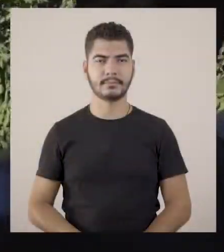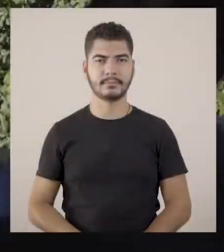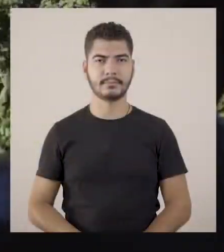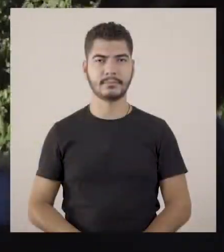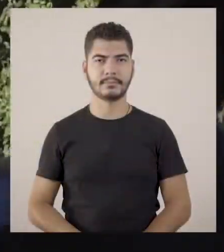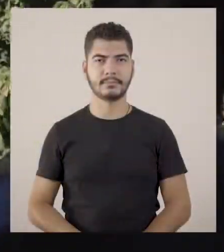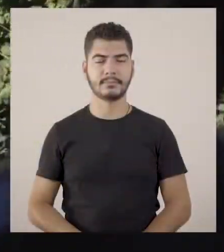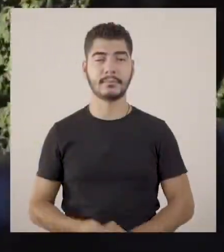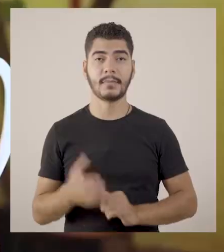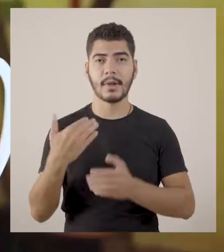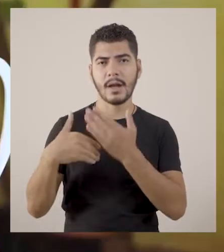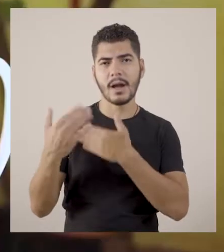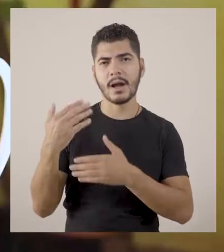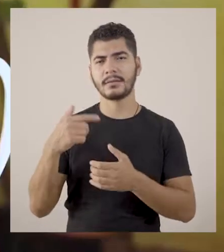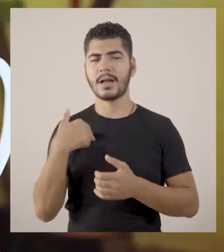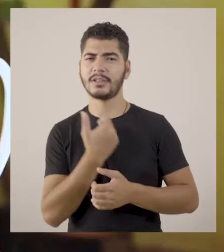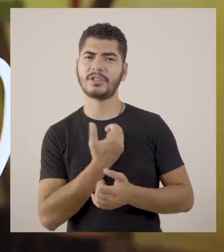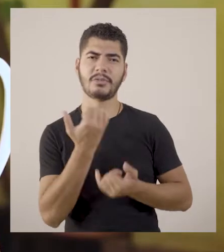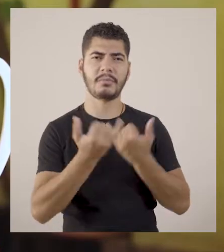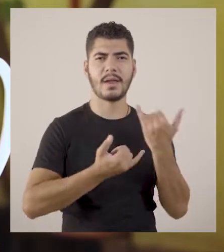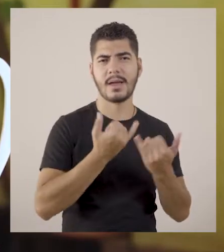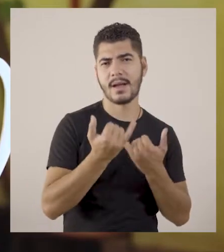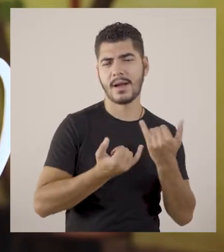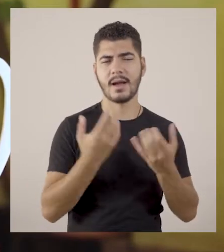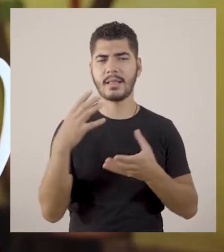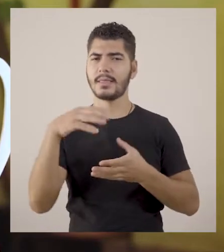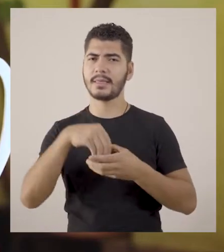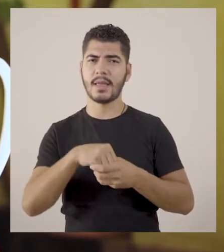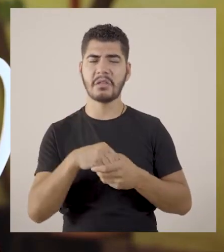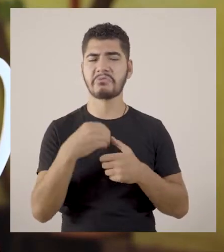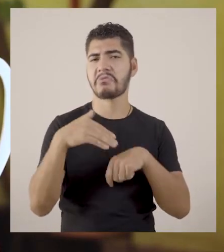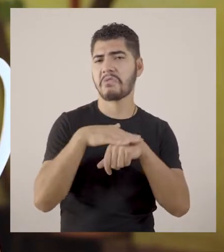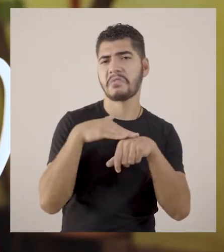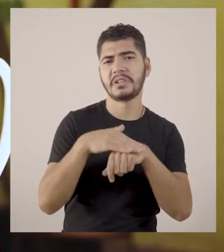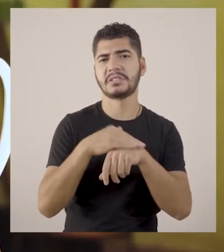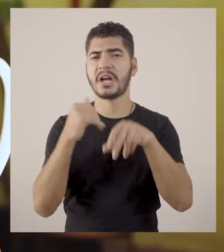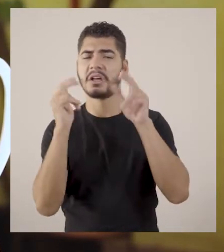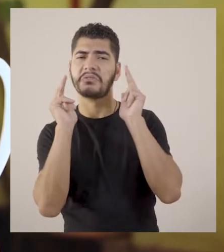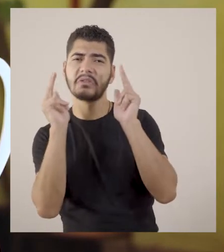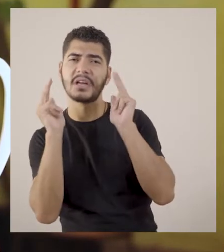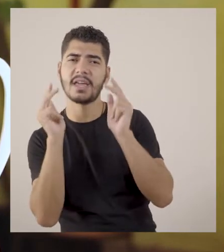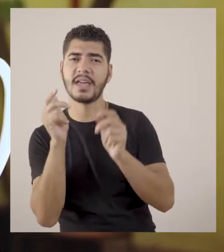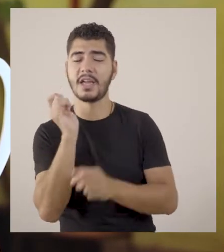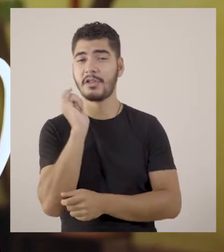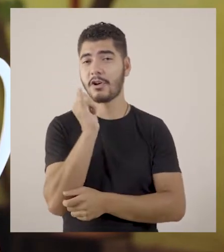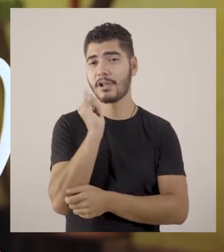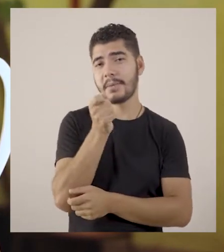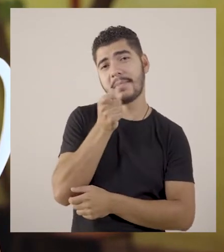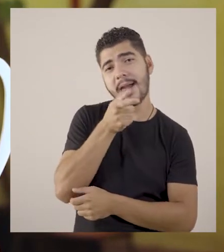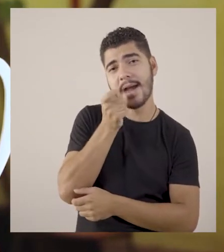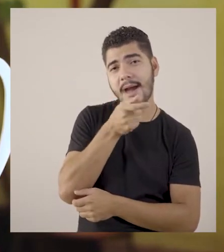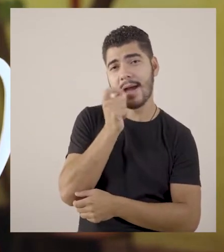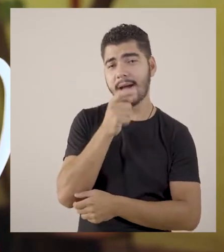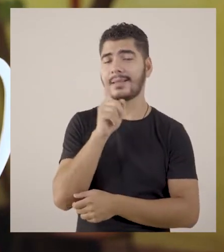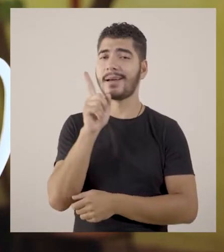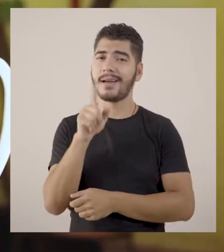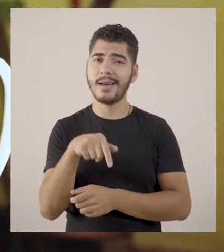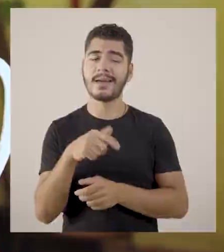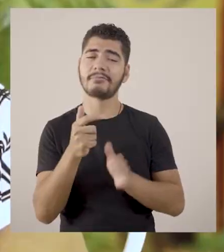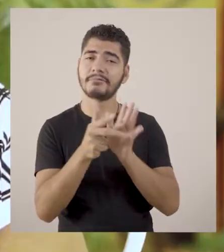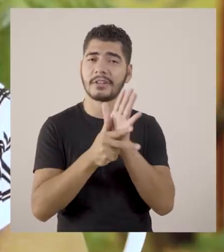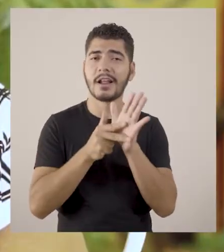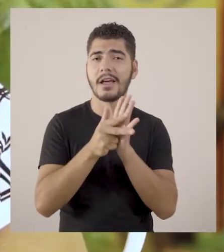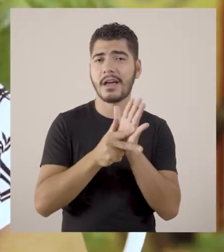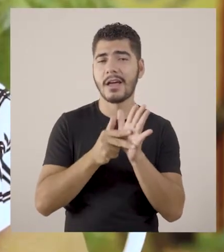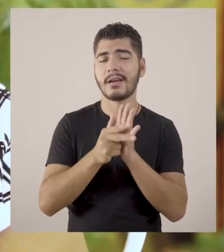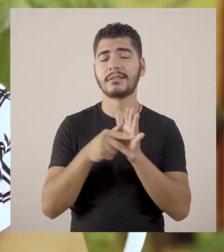O passeio de trem era bom, gente ia brincando dentro do trem, conversando, rindo, contando piadas, sabe? Era muito bom a viagem de